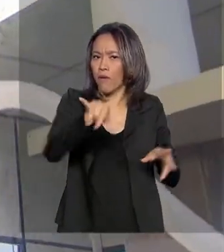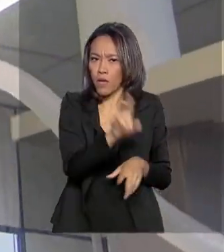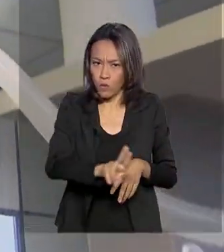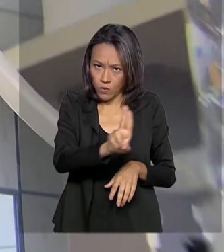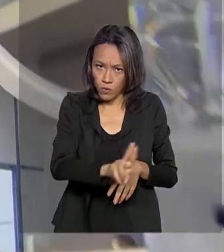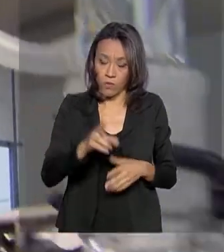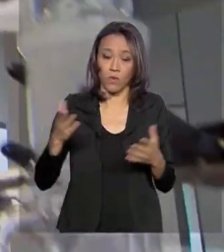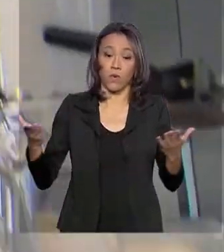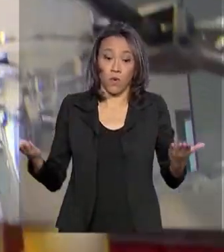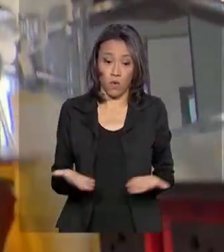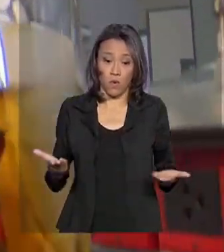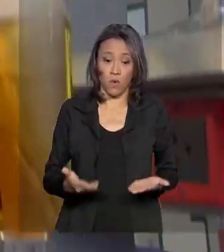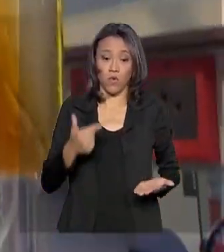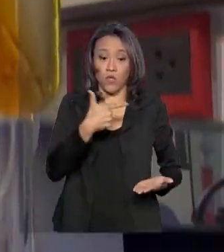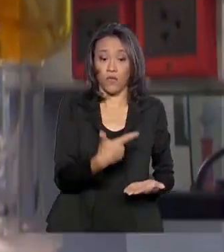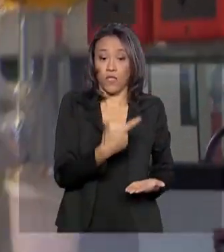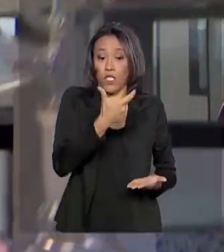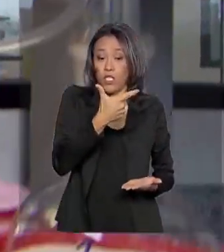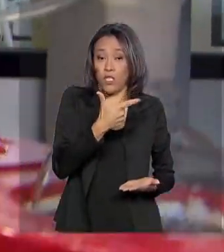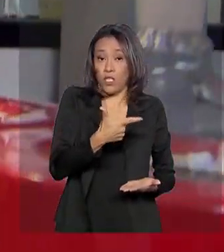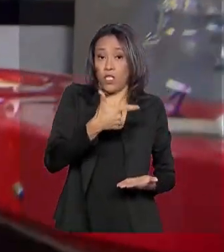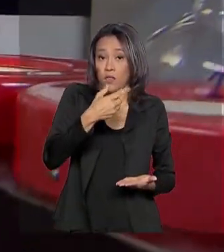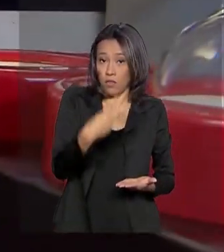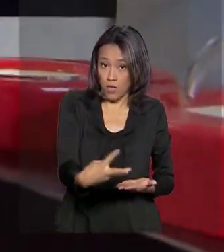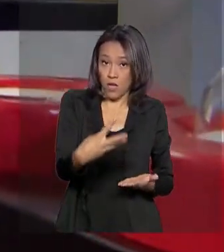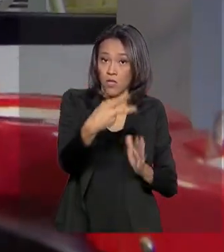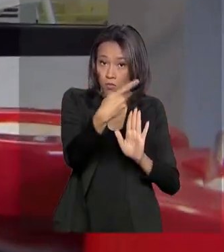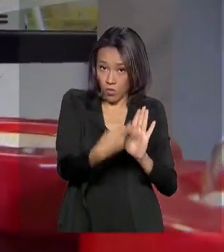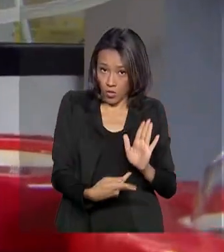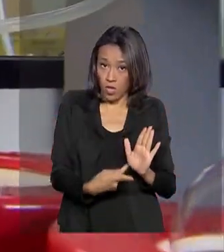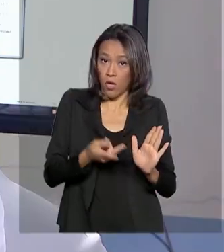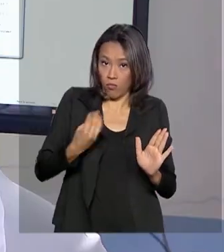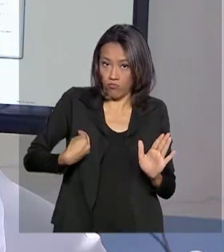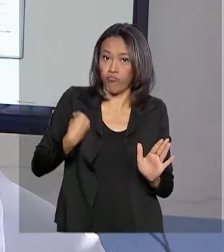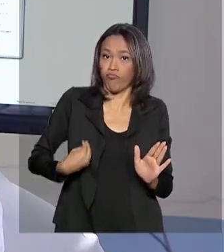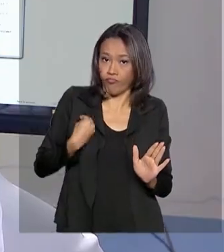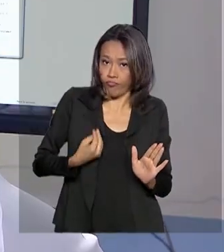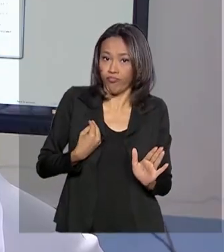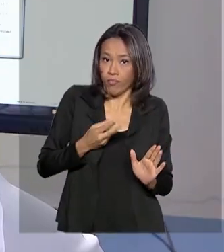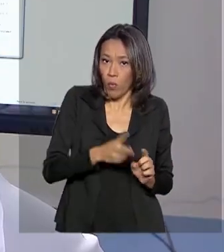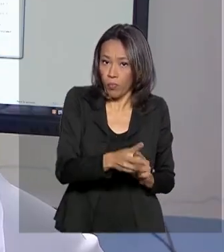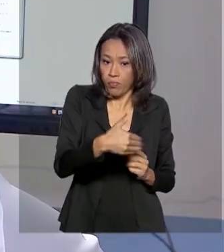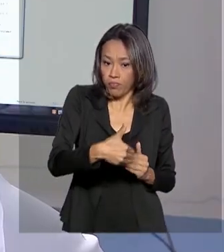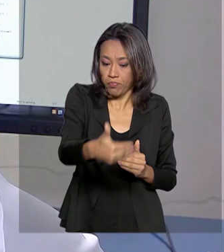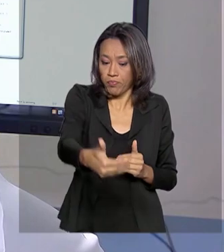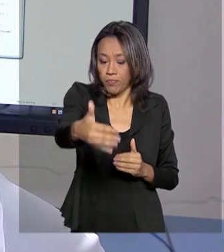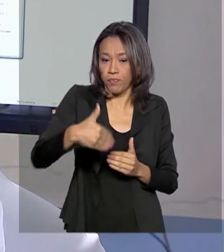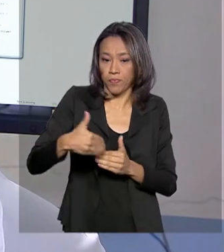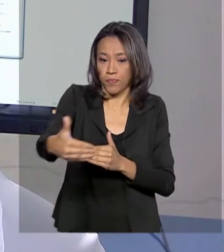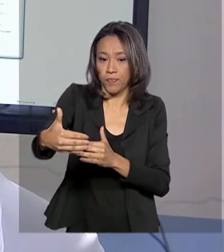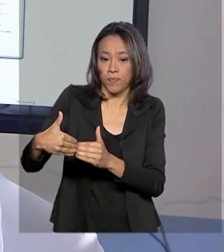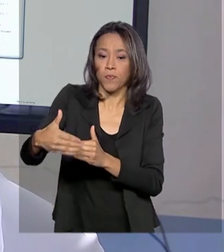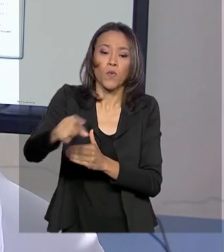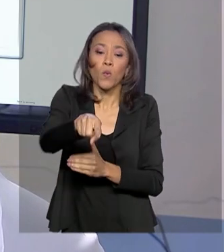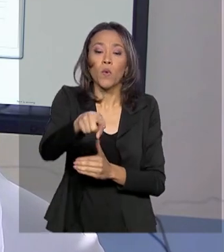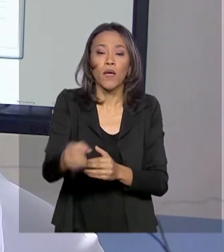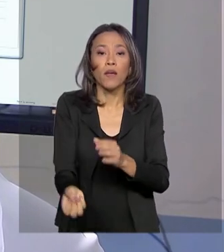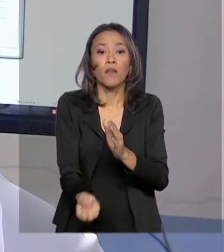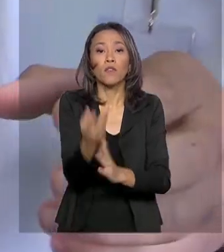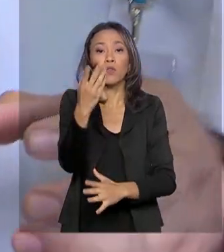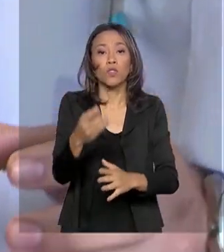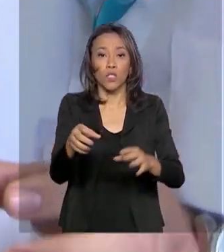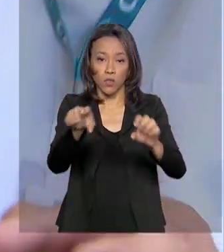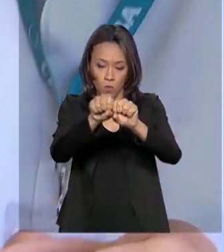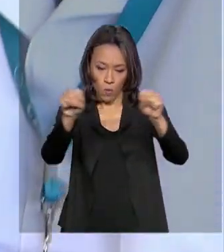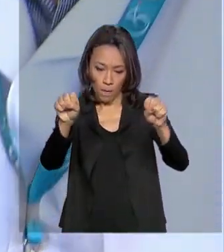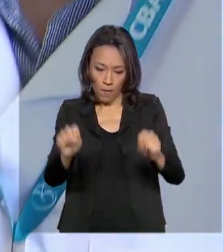Hoje, 23 projetos estão em execução no CBA. Um deles é o desenvolvimento de uma plataforma de